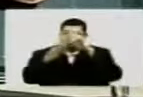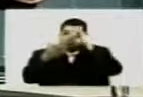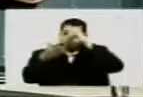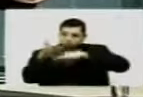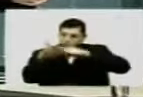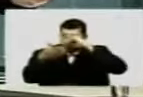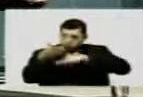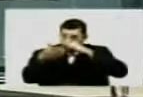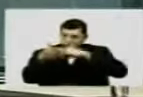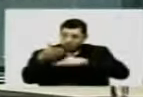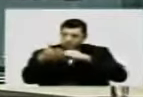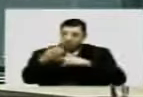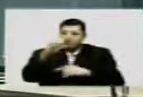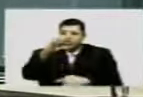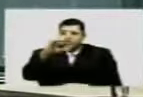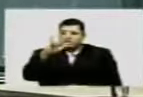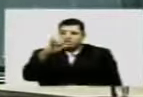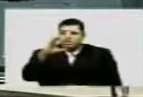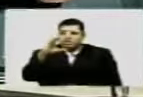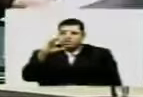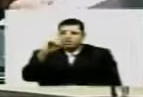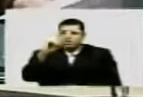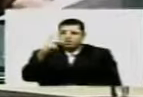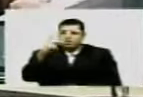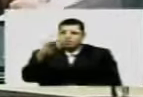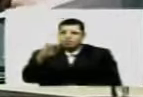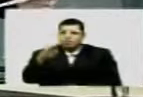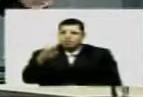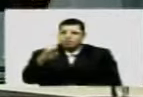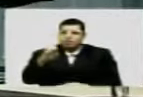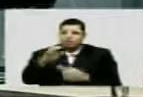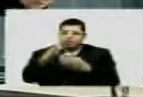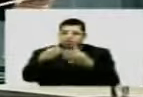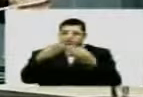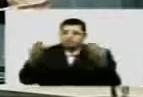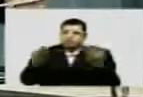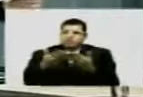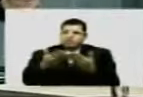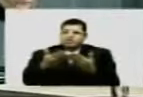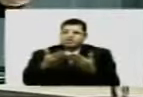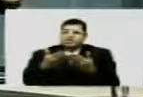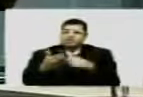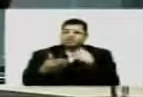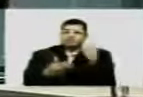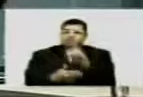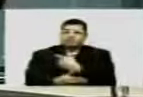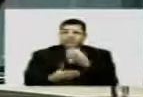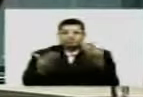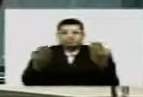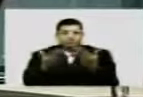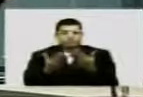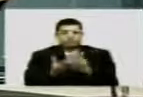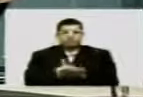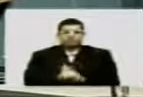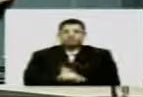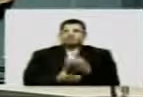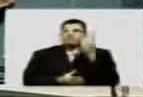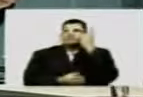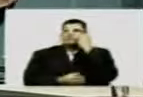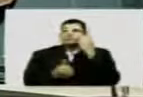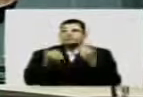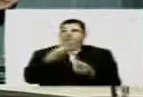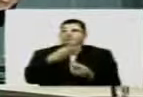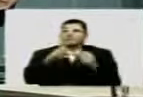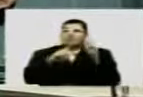relatório do SICOP, do governo do estado, emitido hoje. Hoje, nós estamos hoje, no dia